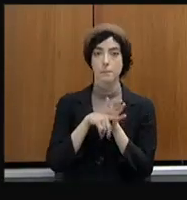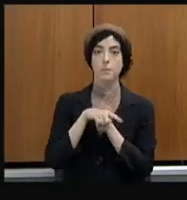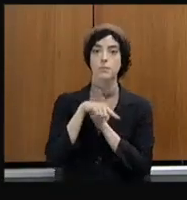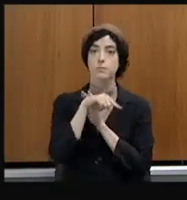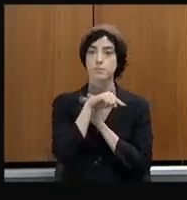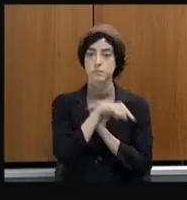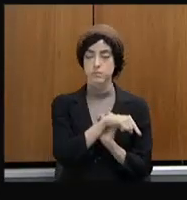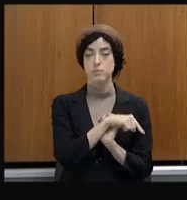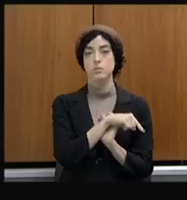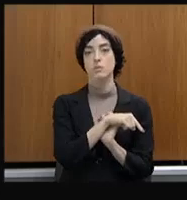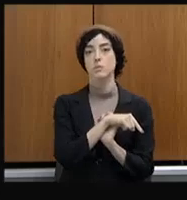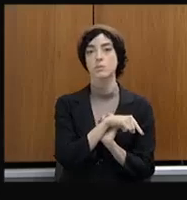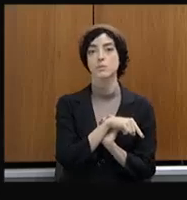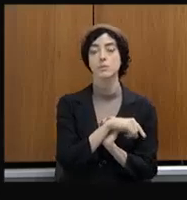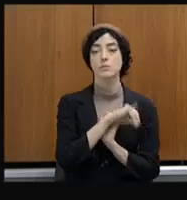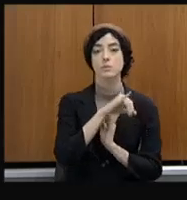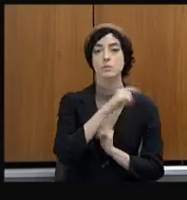projeto,